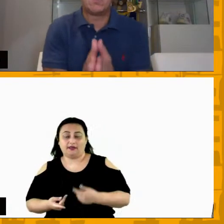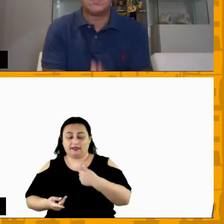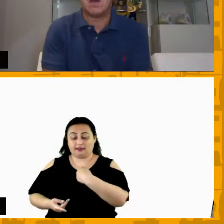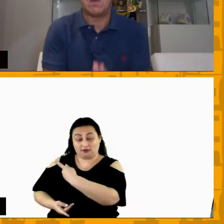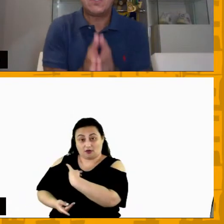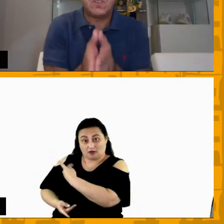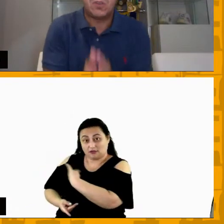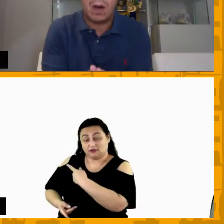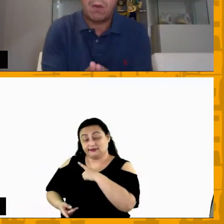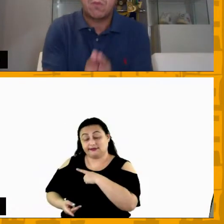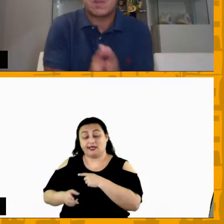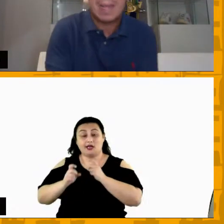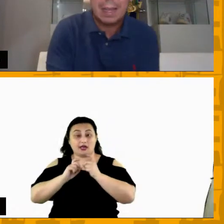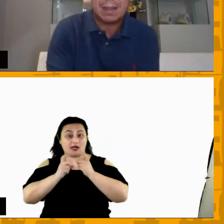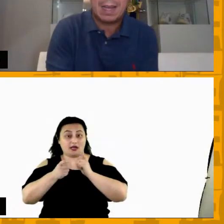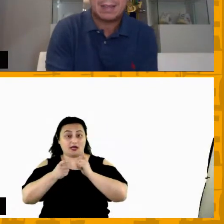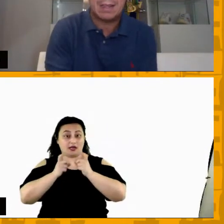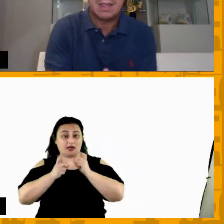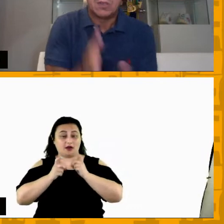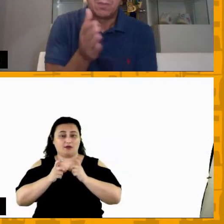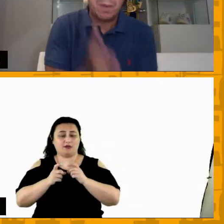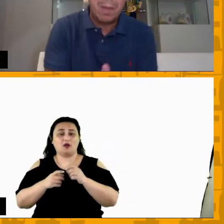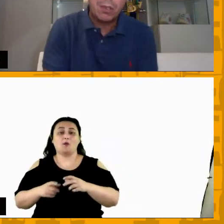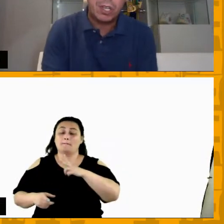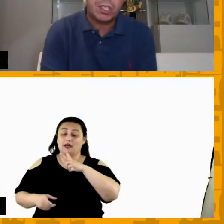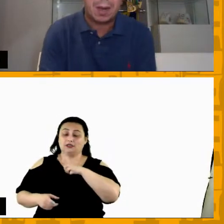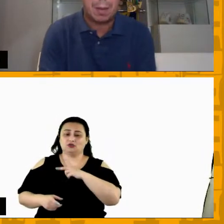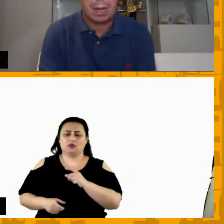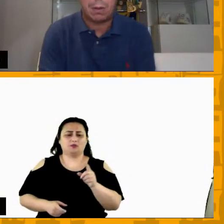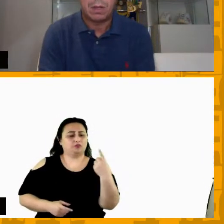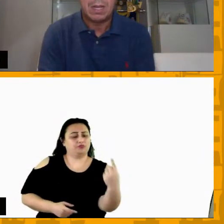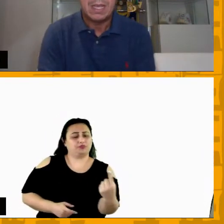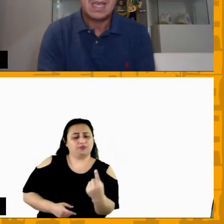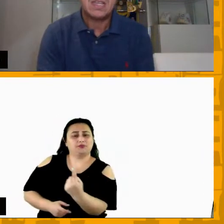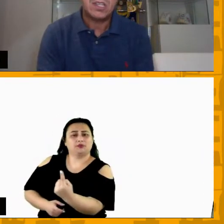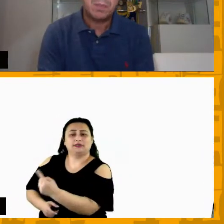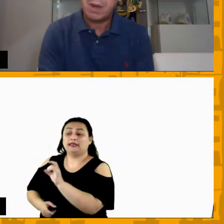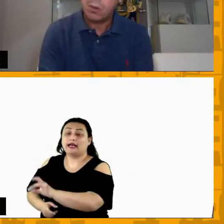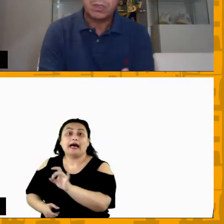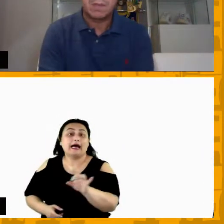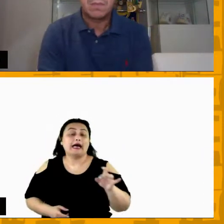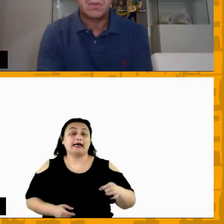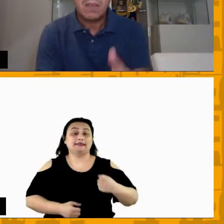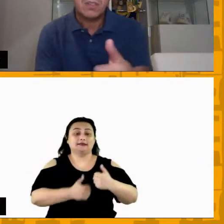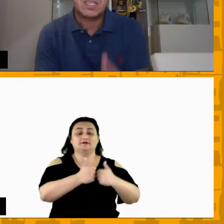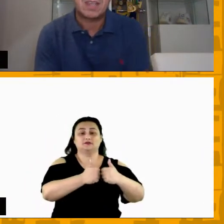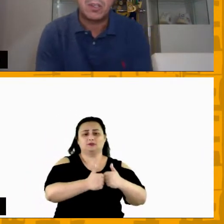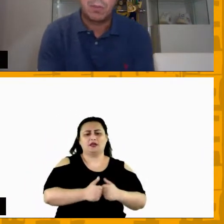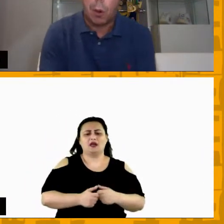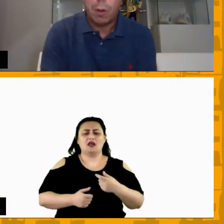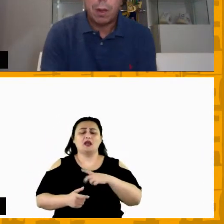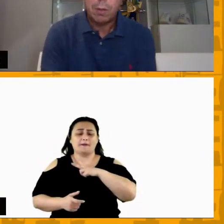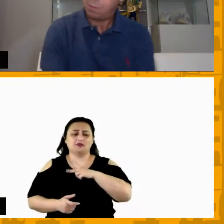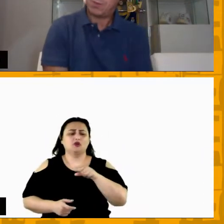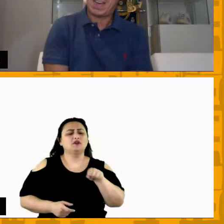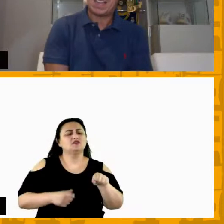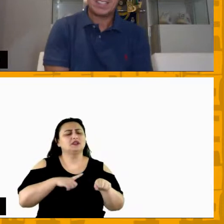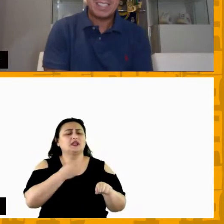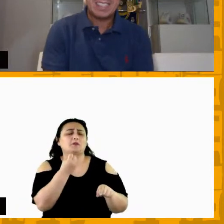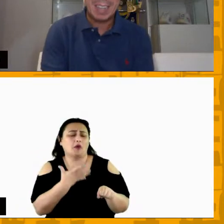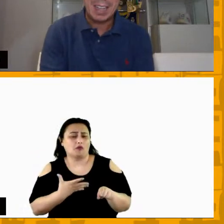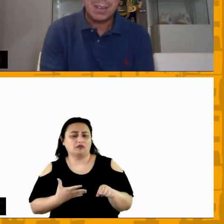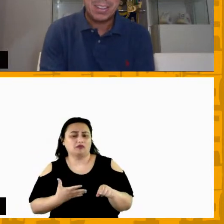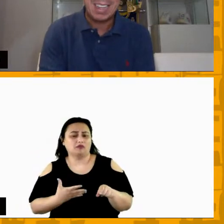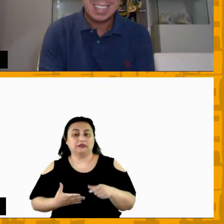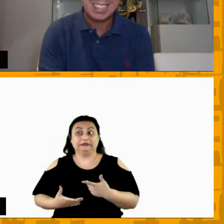nós temos uma reunião individual com cada atleta no primeiro dia de trabalho e aí a gente pergunta o que você tem de bom o